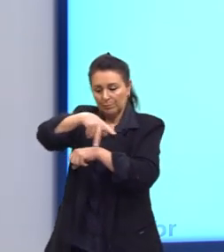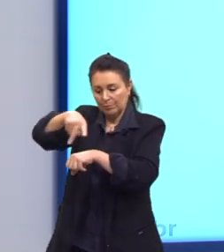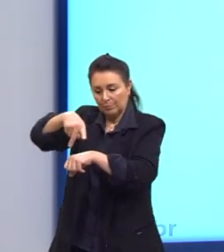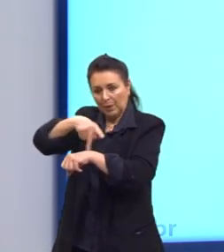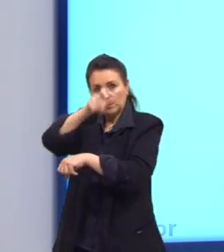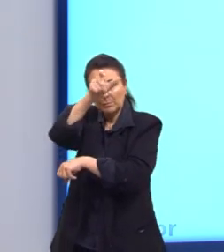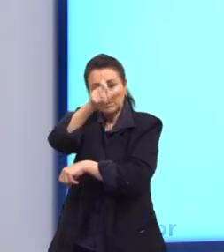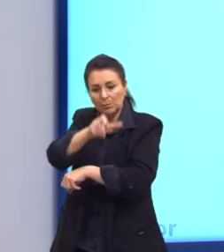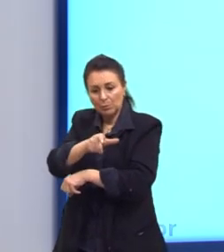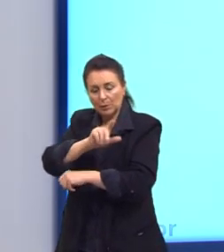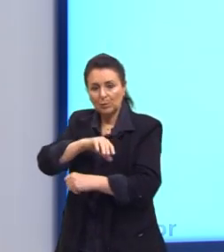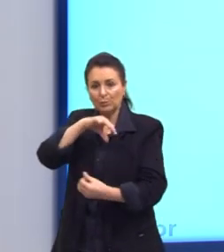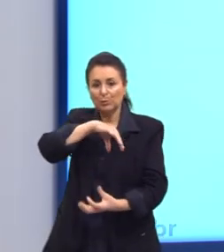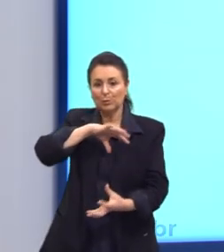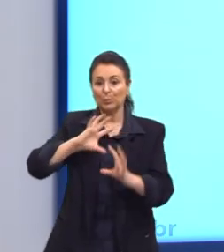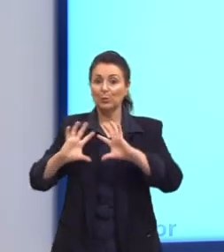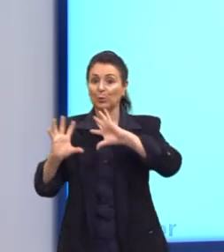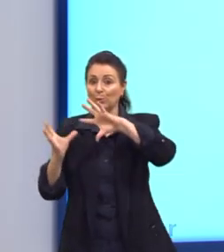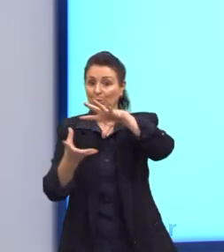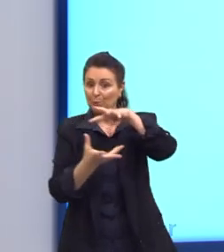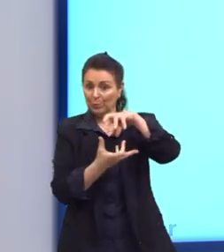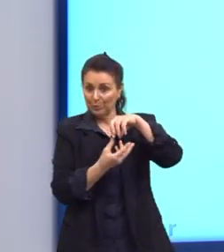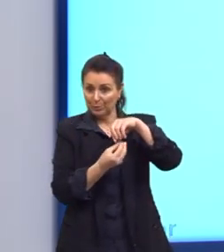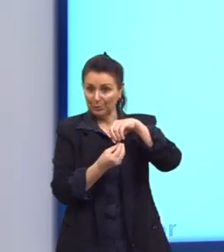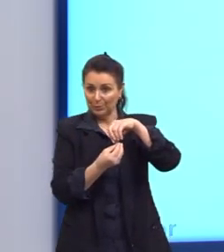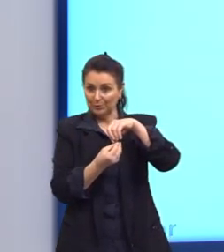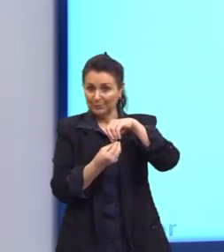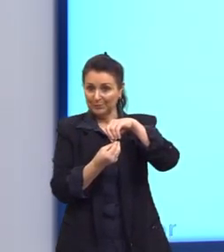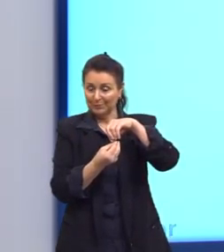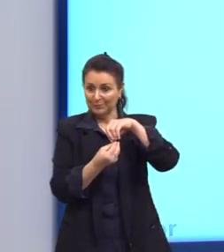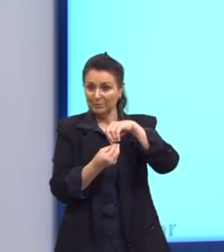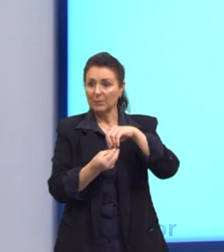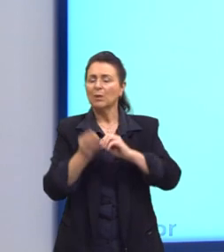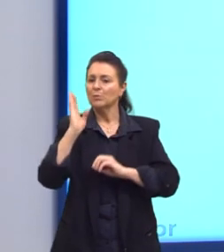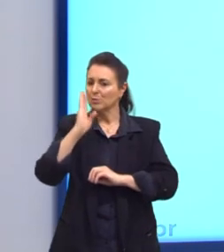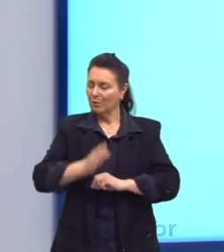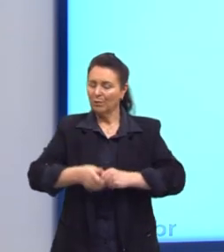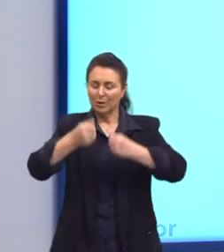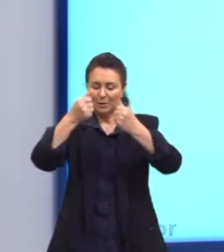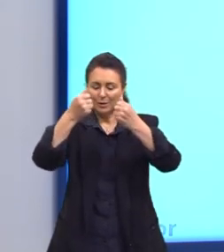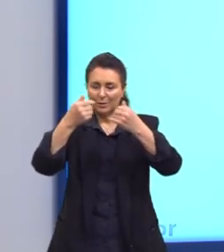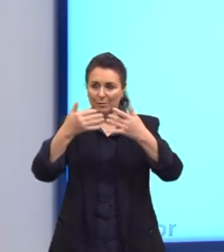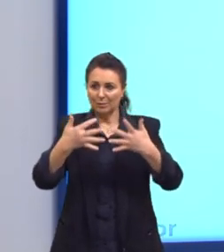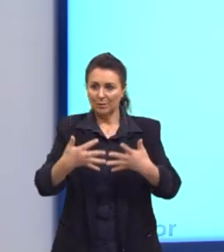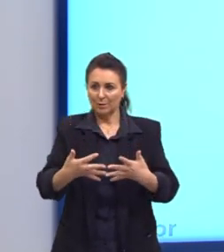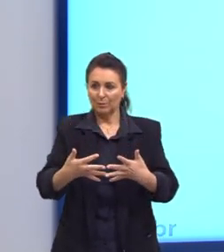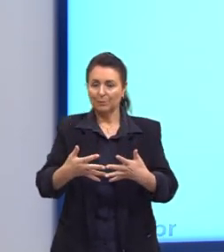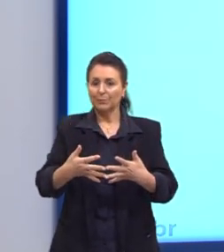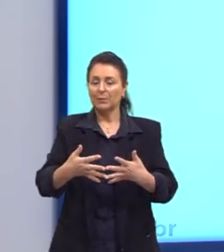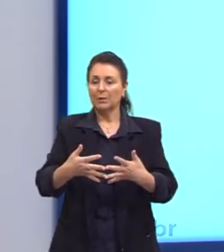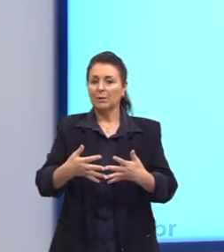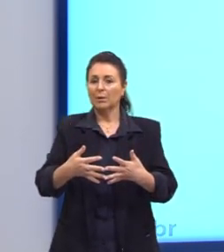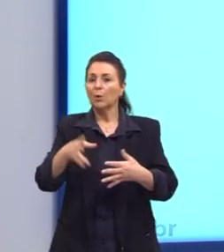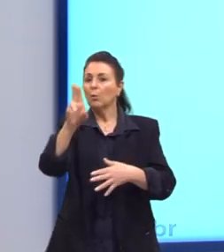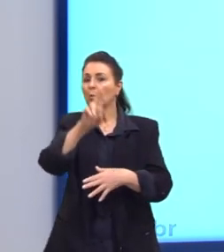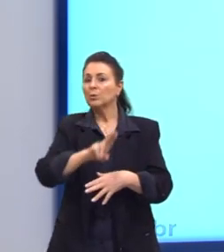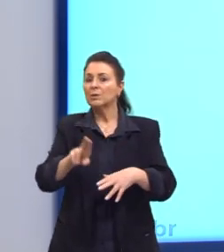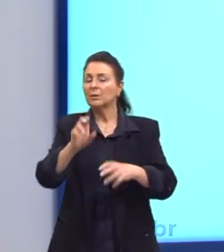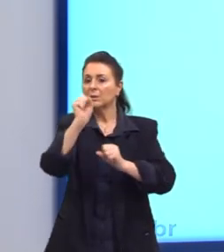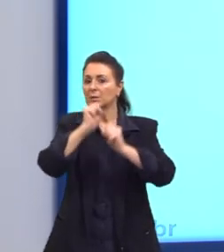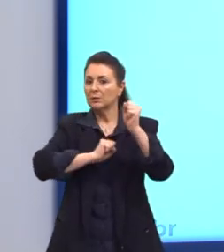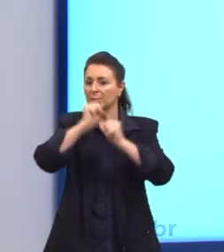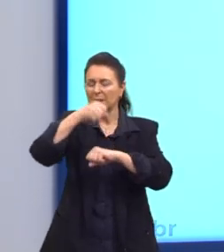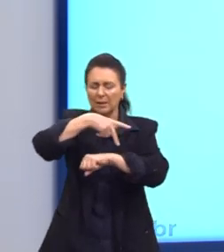e pessoas de todo o mundo. Ok, isso é algo já dominado por nós. Através dela, empresas,